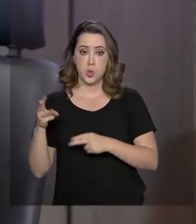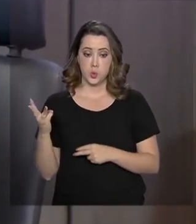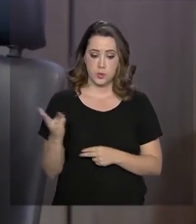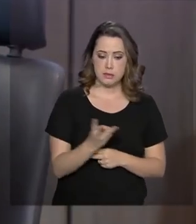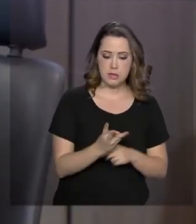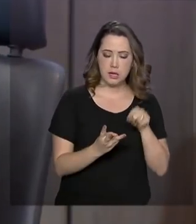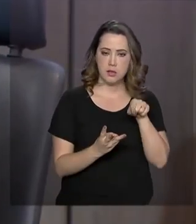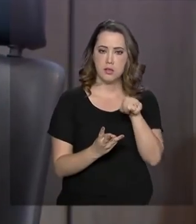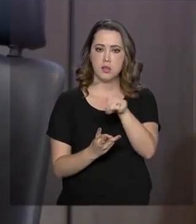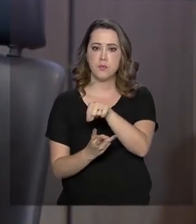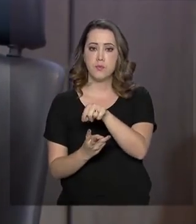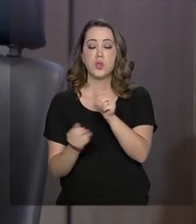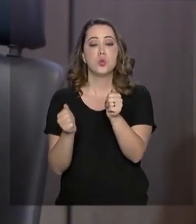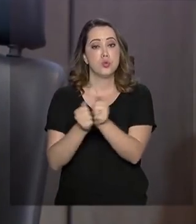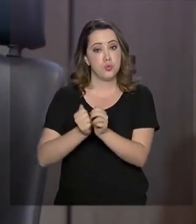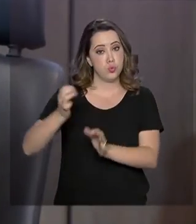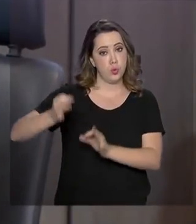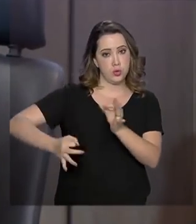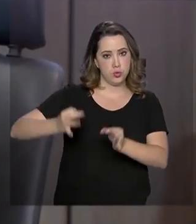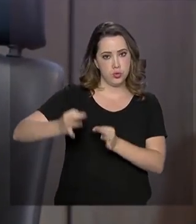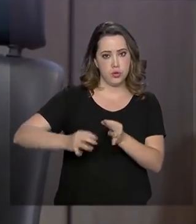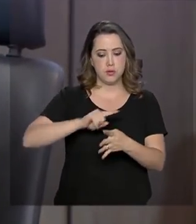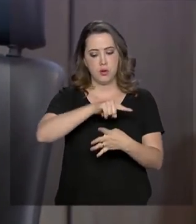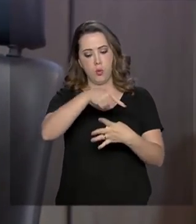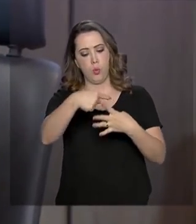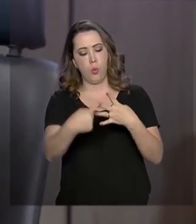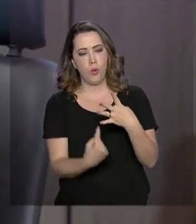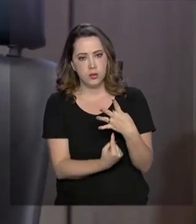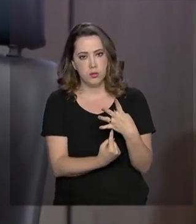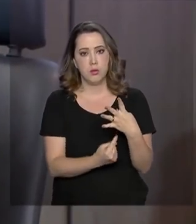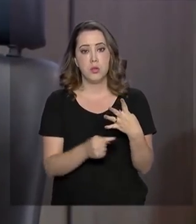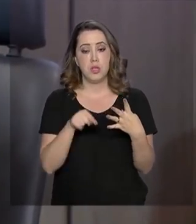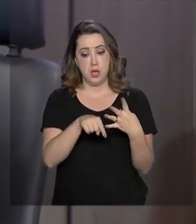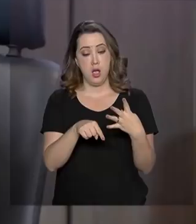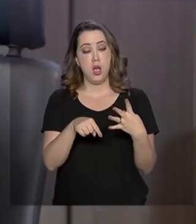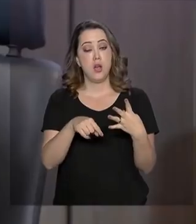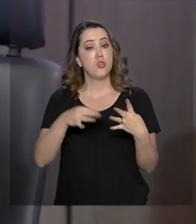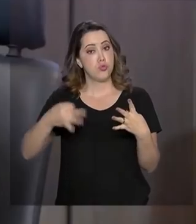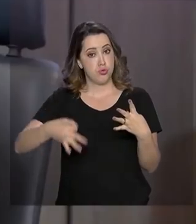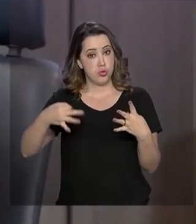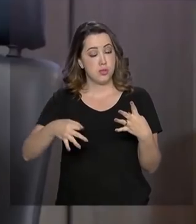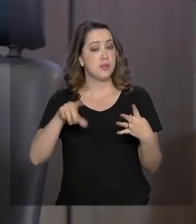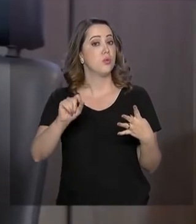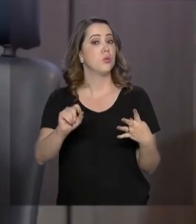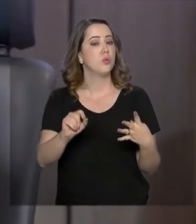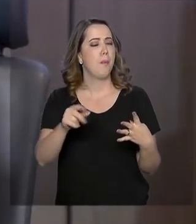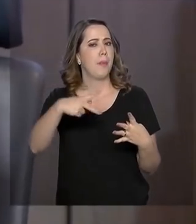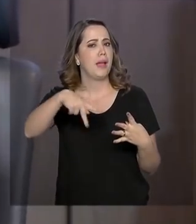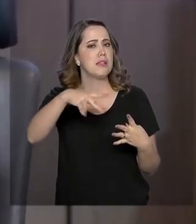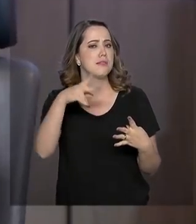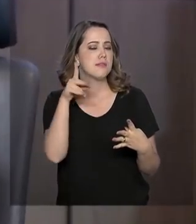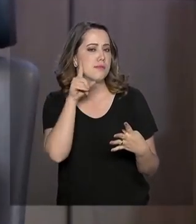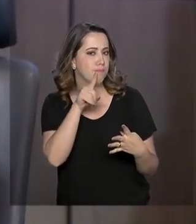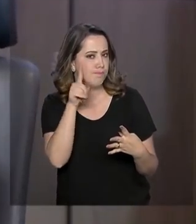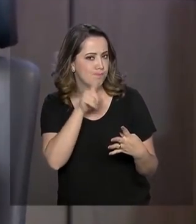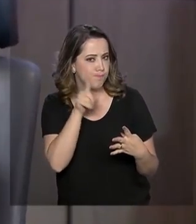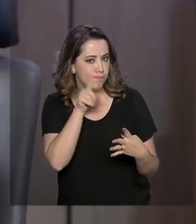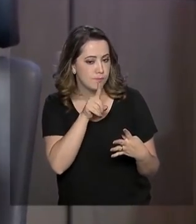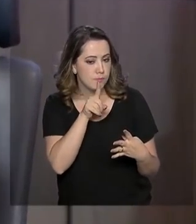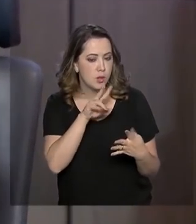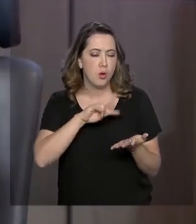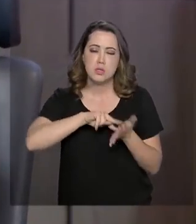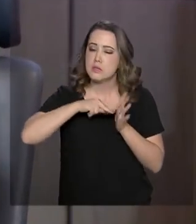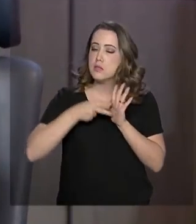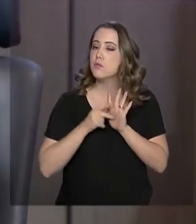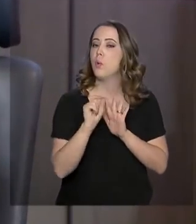junto com o Departamento de Justiça norte-americano. Ou seja, o que isso significa na